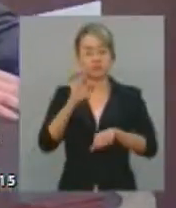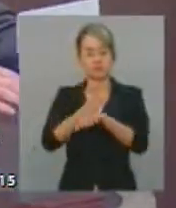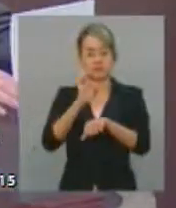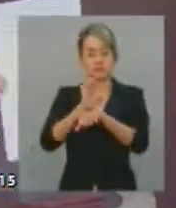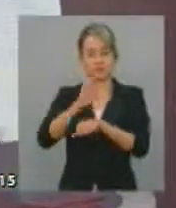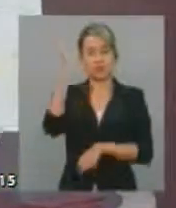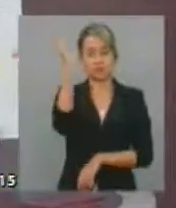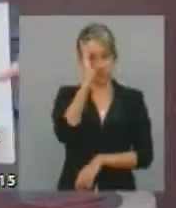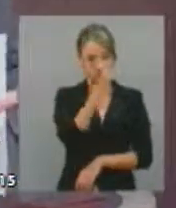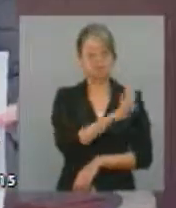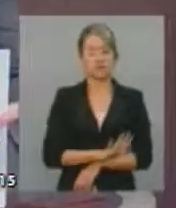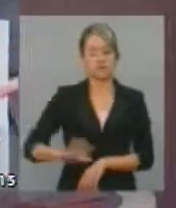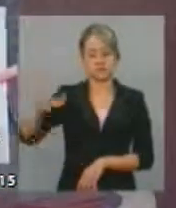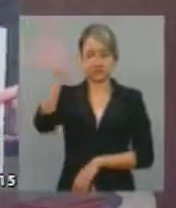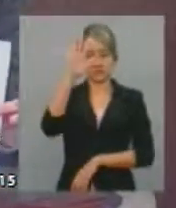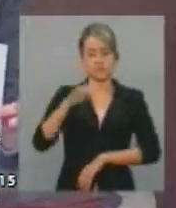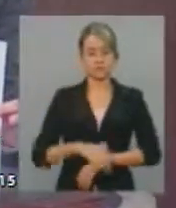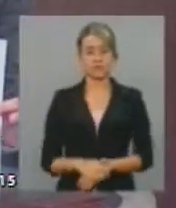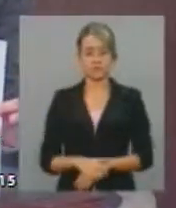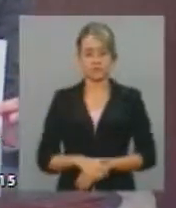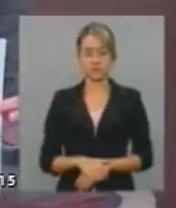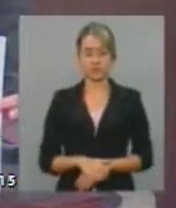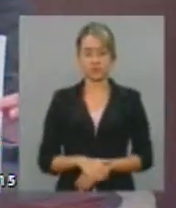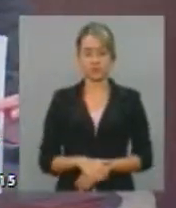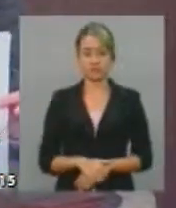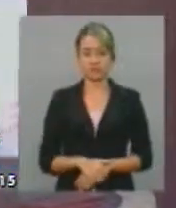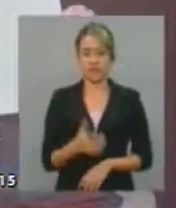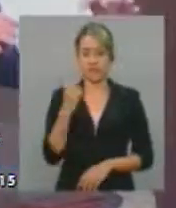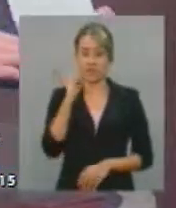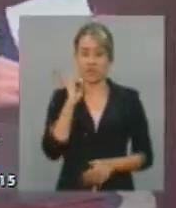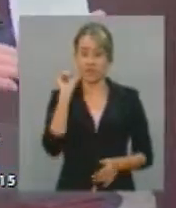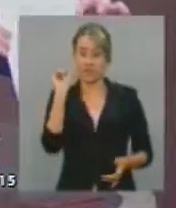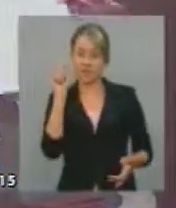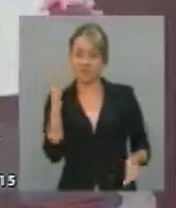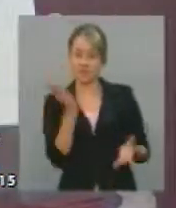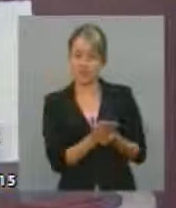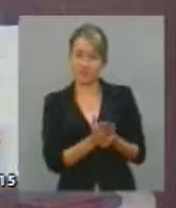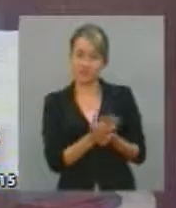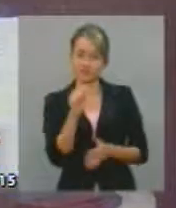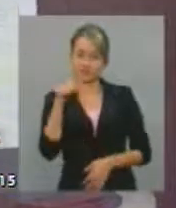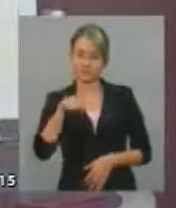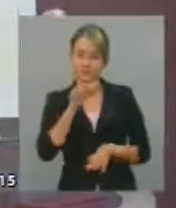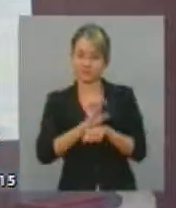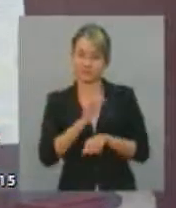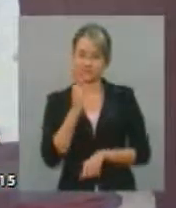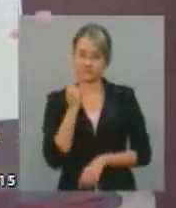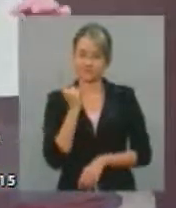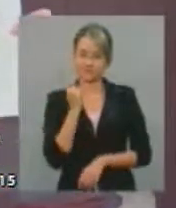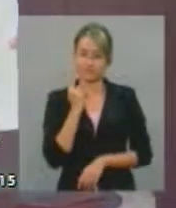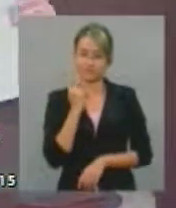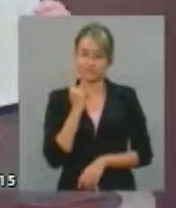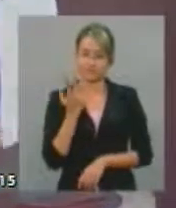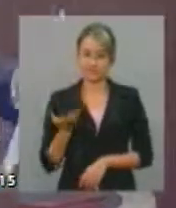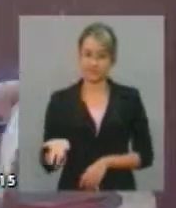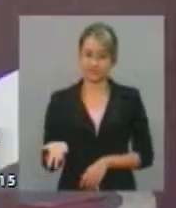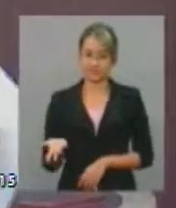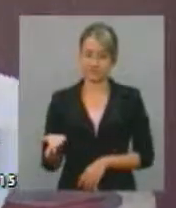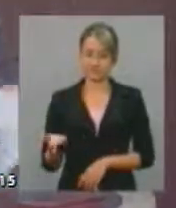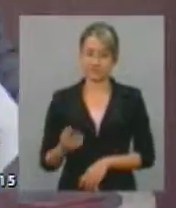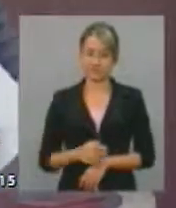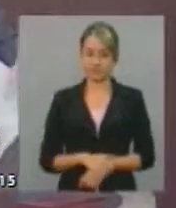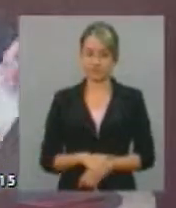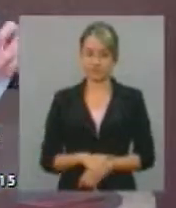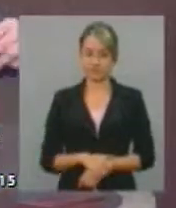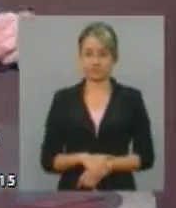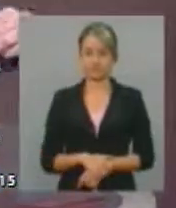sentar lá, quem vai estar sentando é o Estado cearense, acompanhado, obviamente, da missão diplomática do Itamaraty e da chancelaria brasileira.